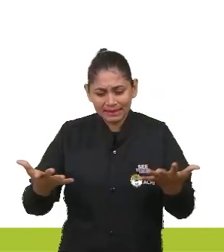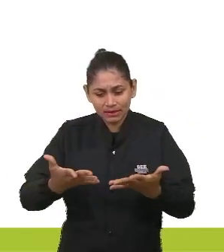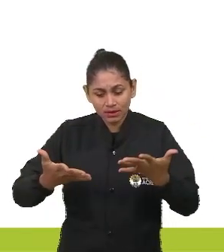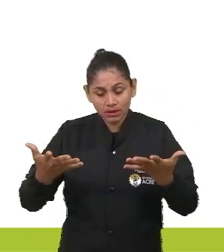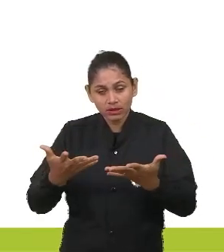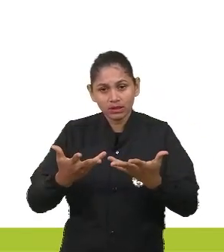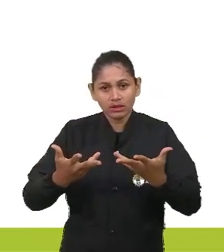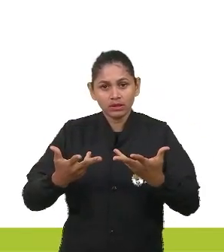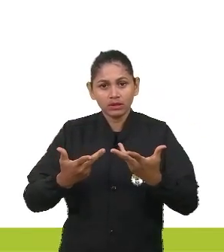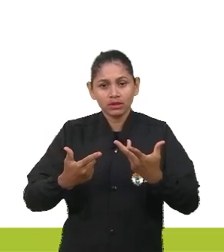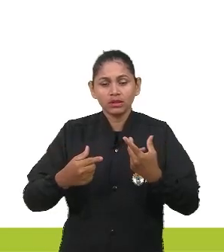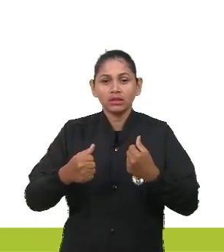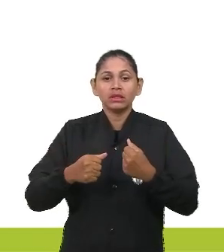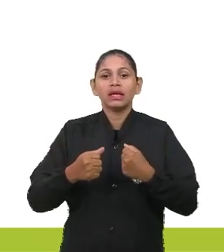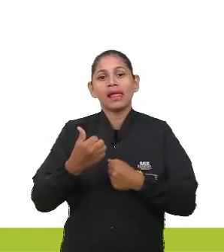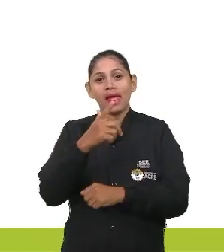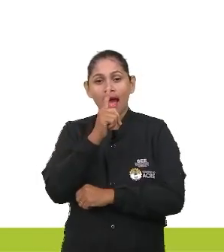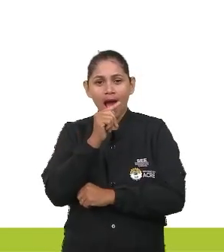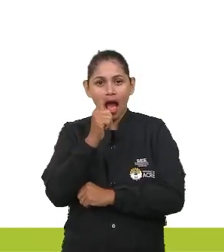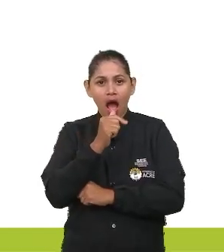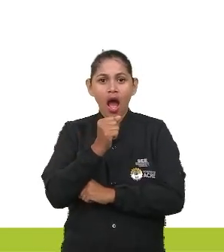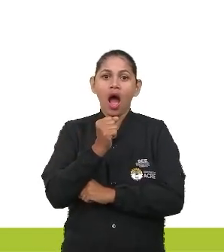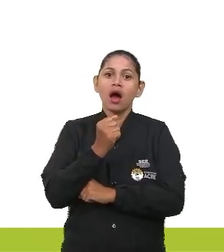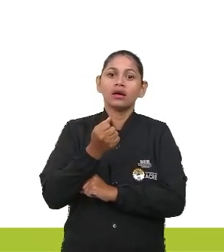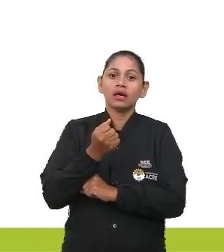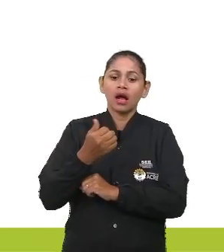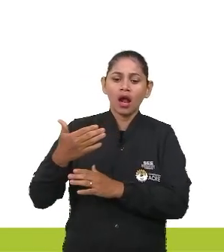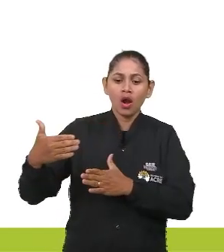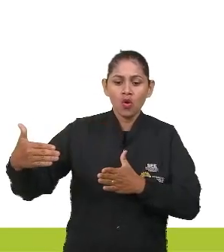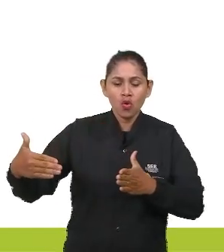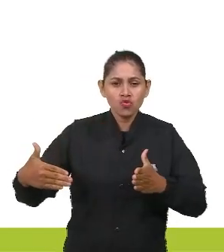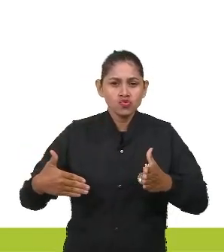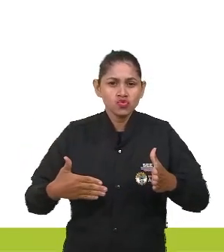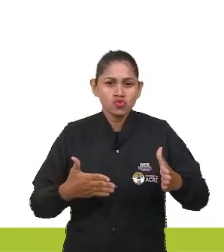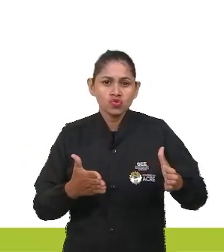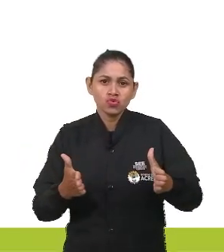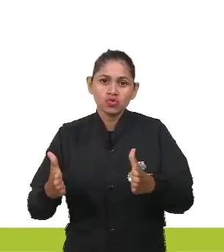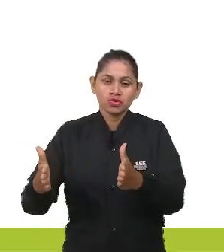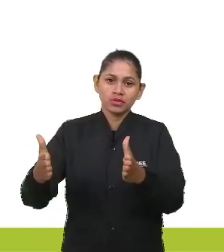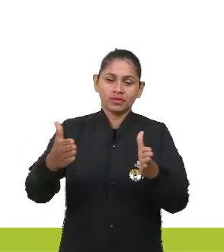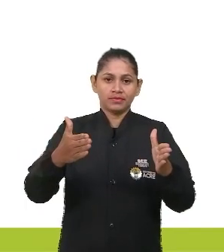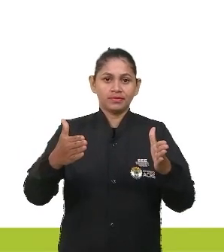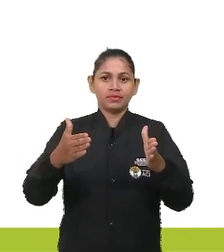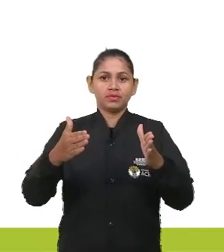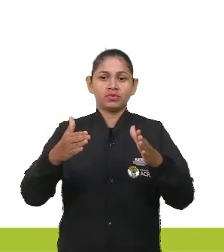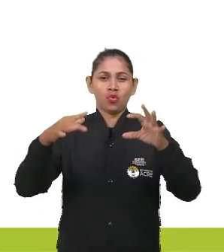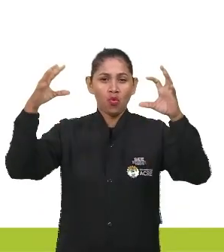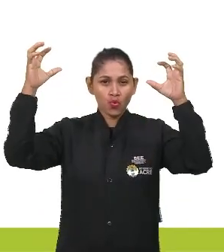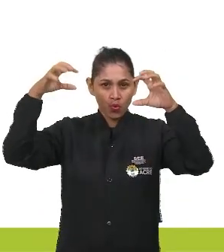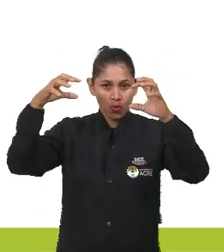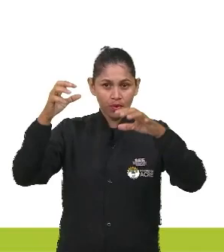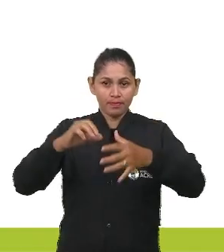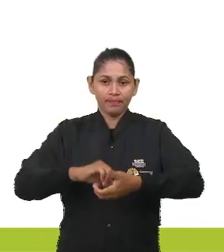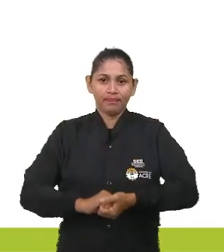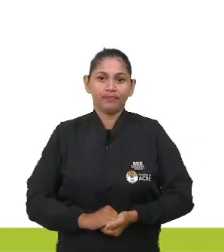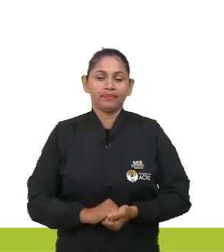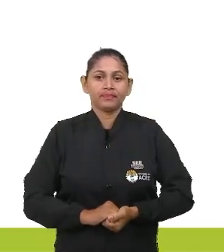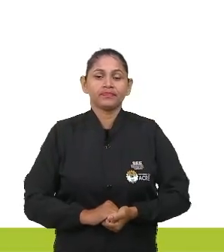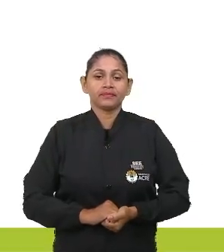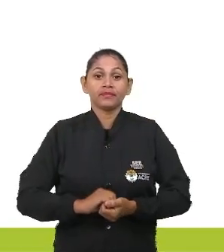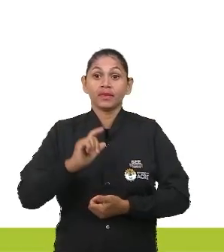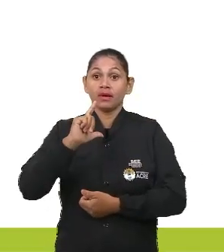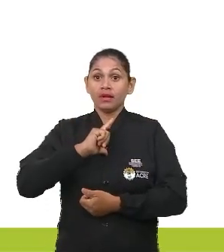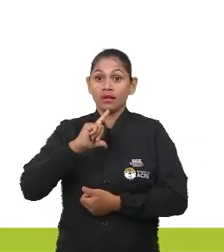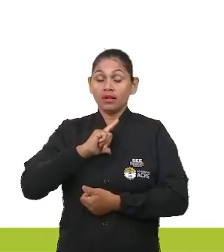e de águas pluviais, ou seja, água da chuva. Né, pessoal? Texto 3. Pessoal, nós temos